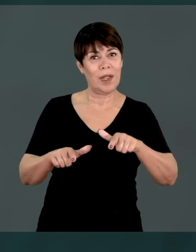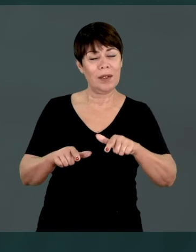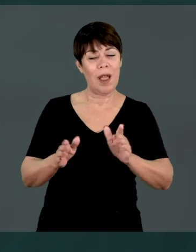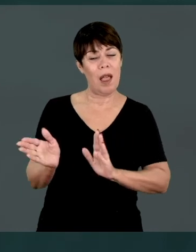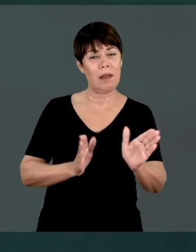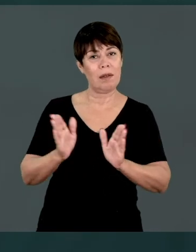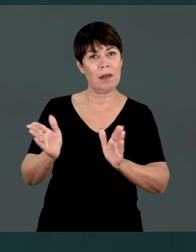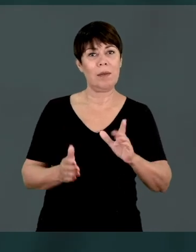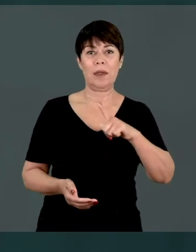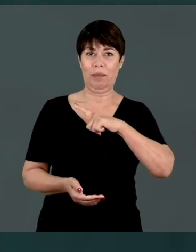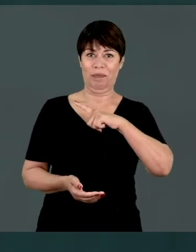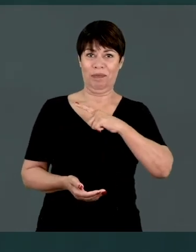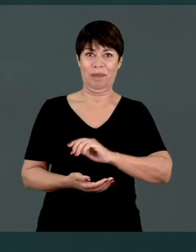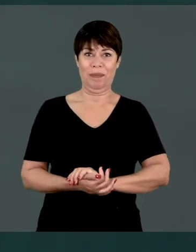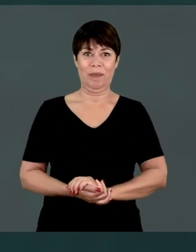de acessibilidade.